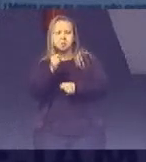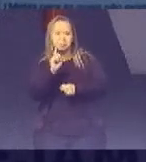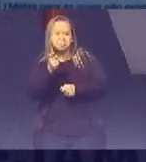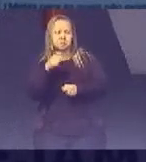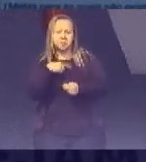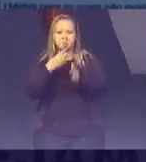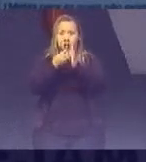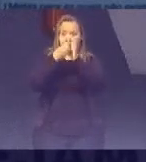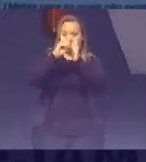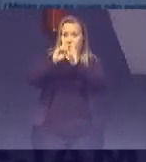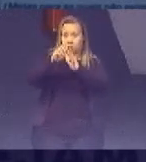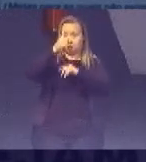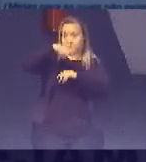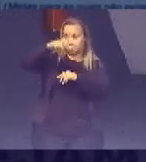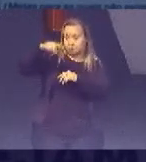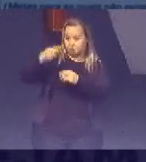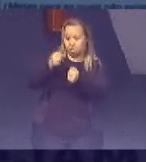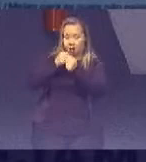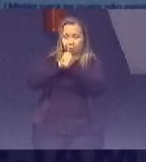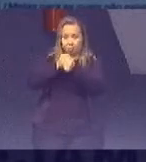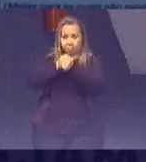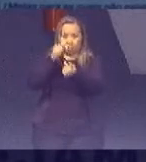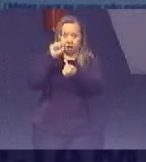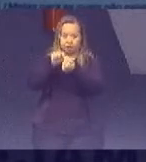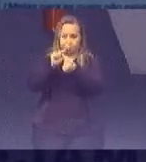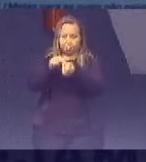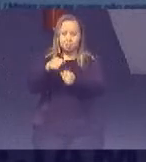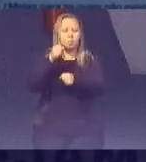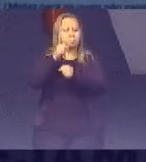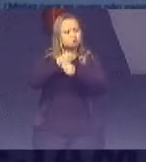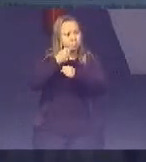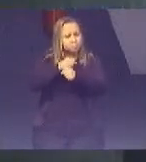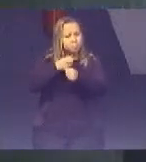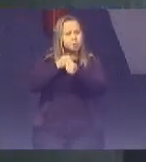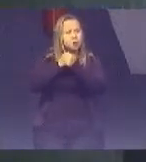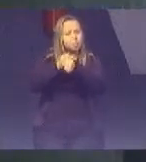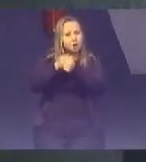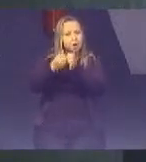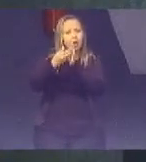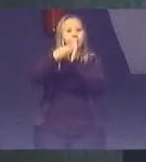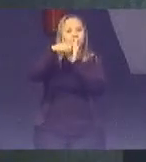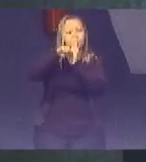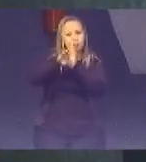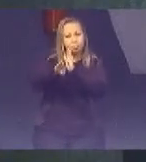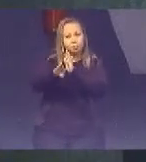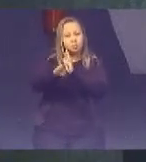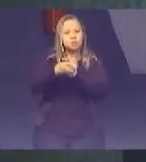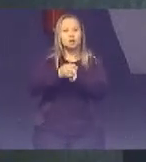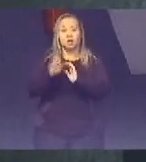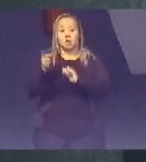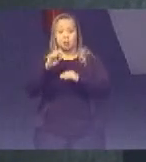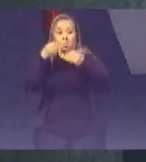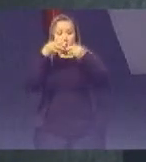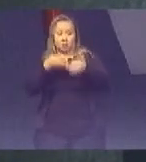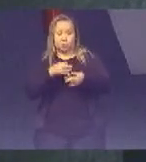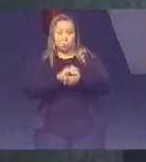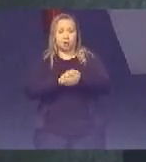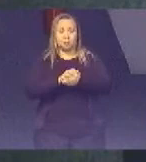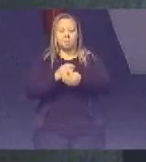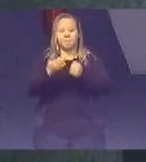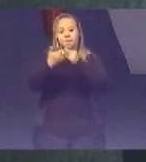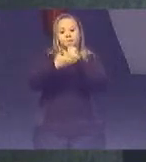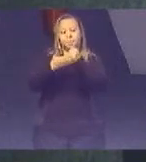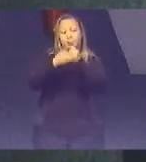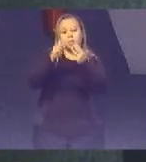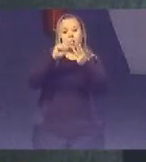indicadores Para acompanhar Aquelas metas É possível construir E acompanhar Por indicadores Indiretamente E aquelas de nível 3